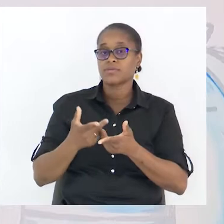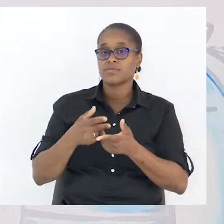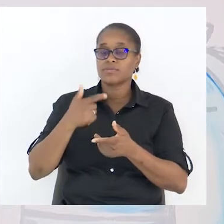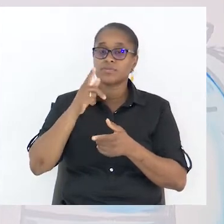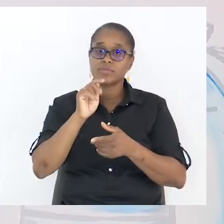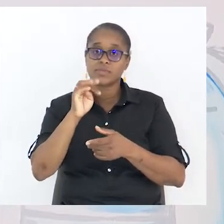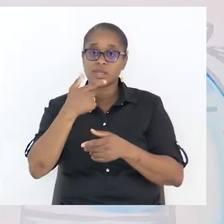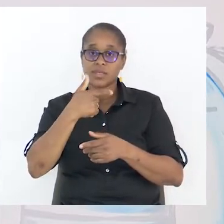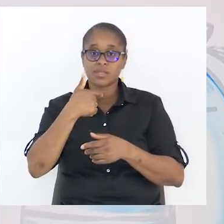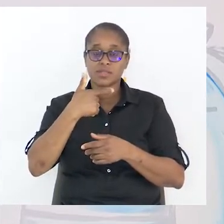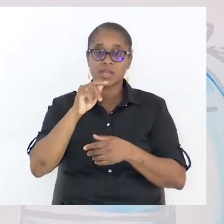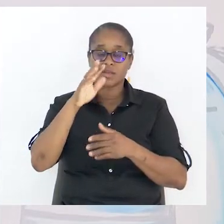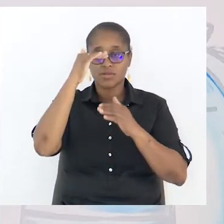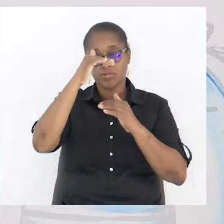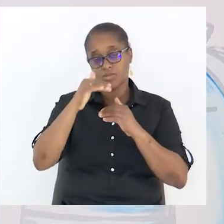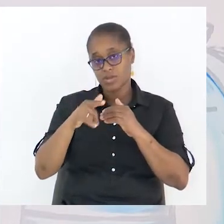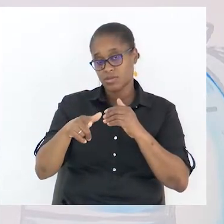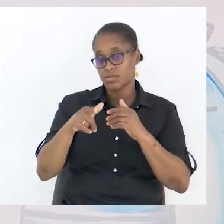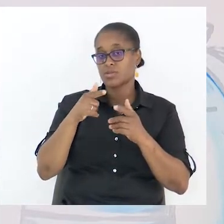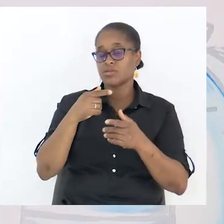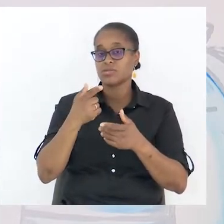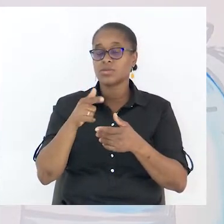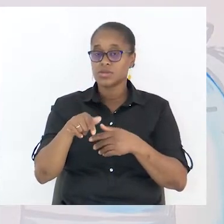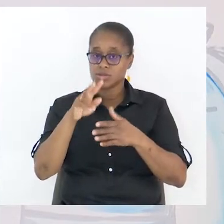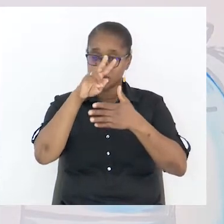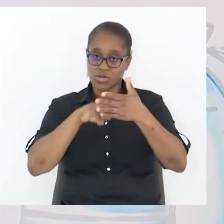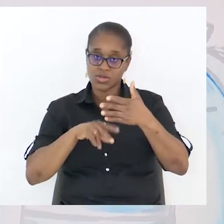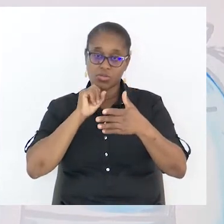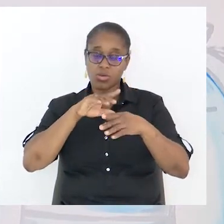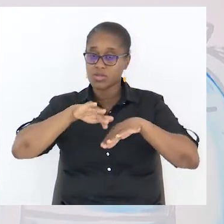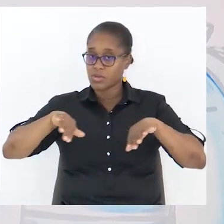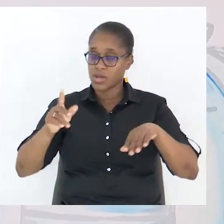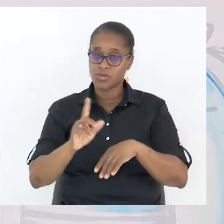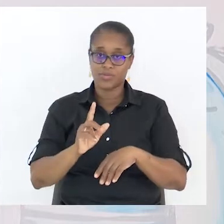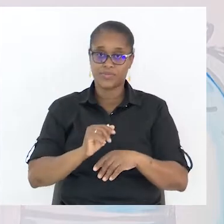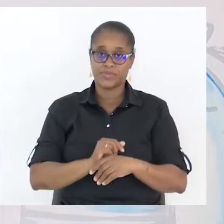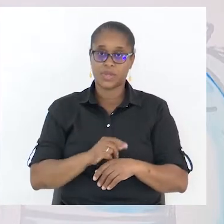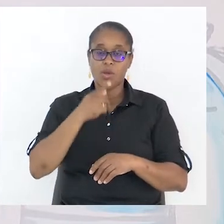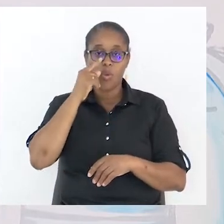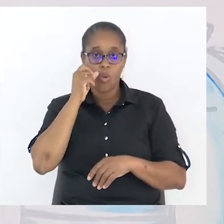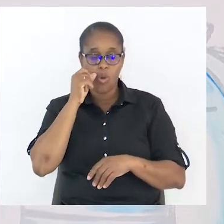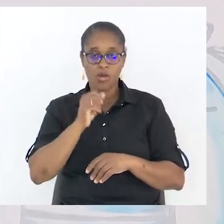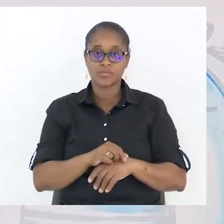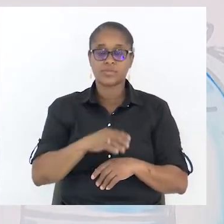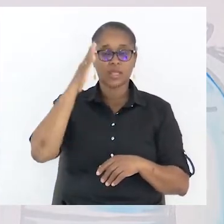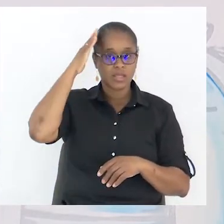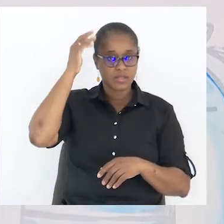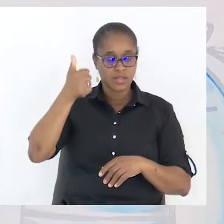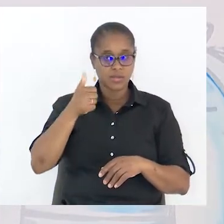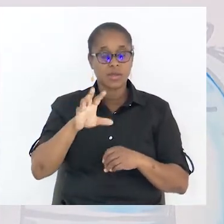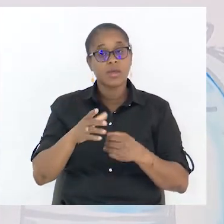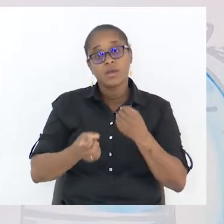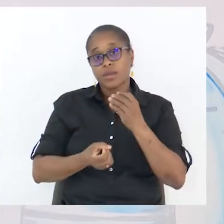separar o homem da inteligência, da criatividade, das ferramentas que ele tem para